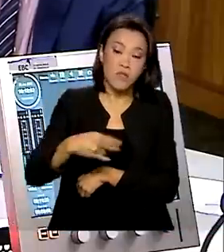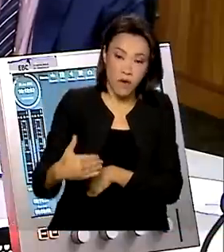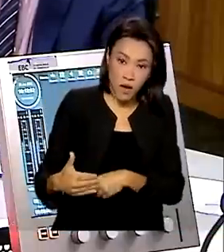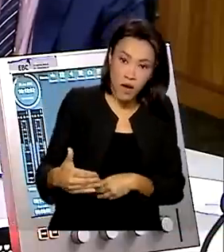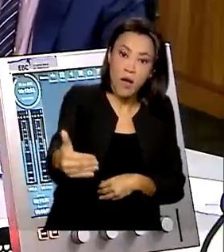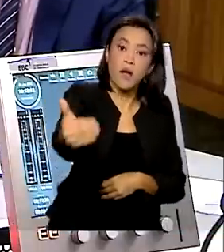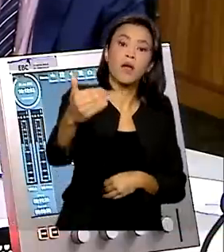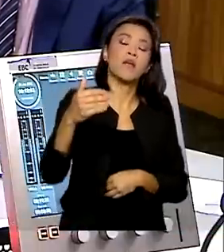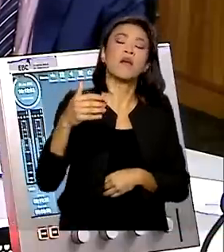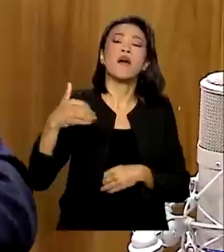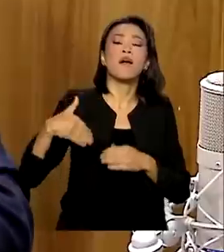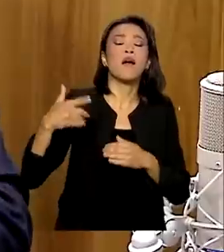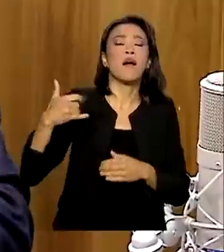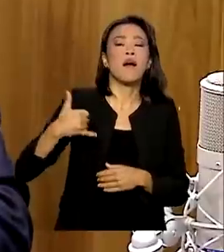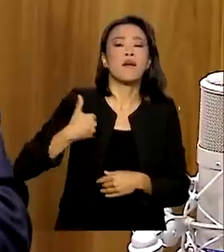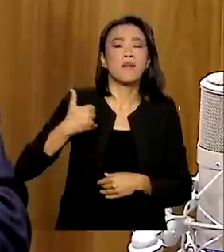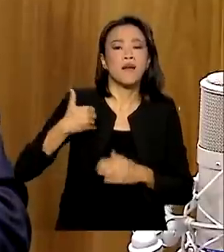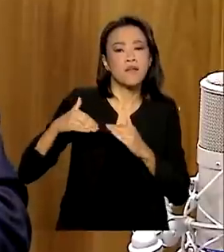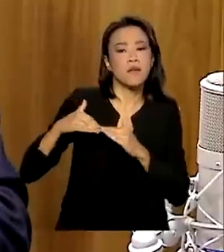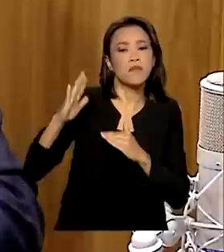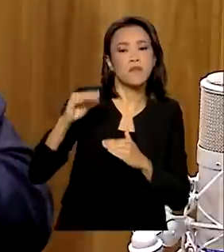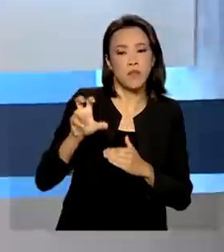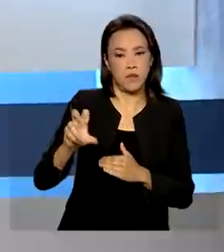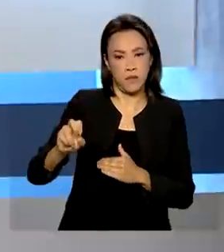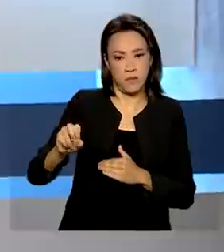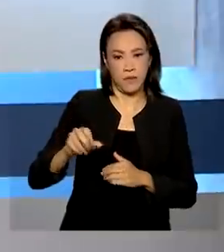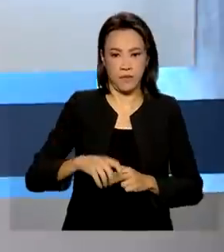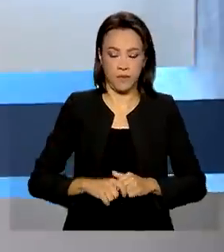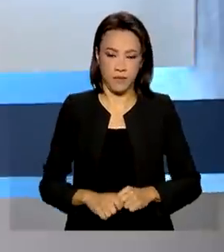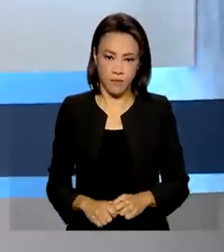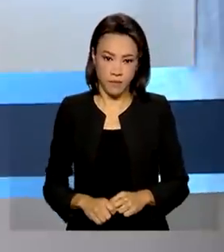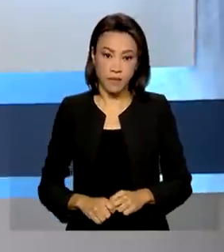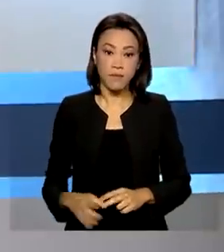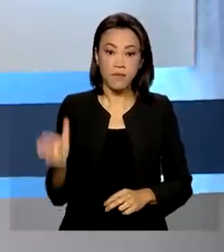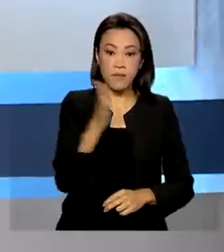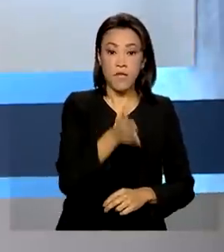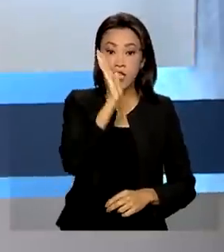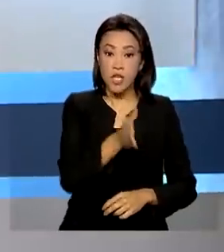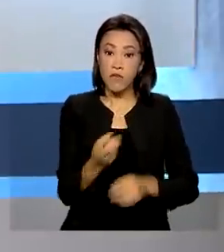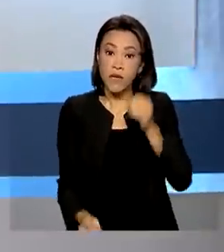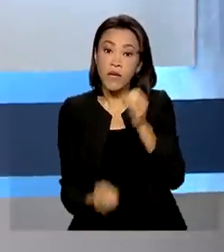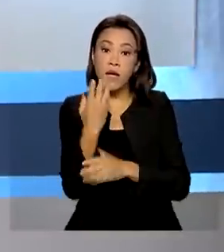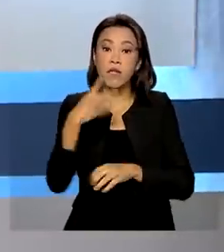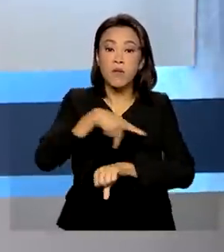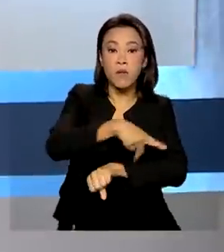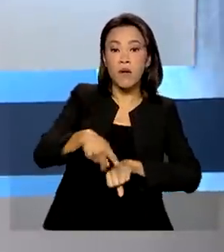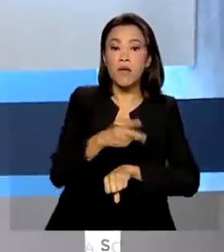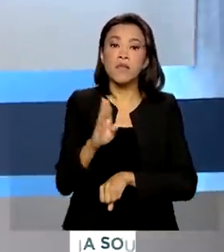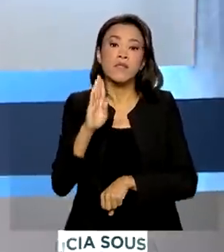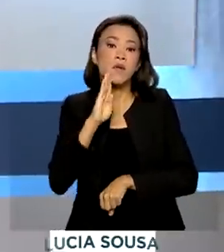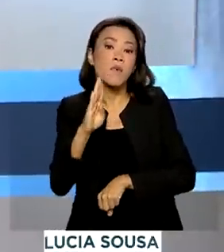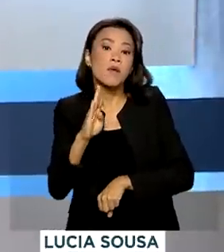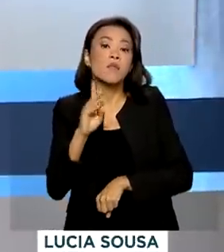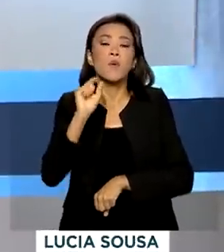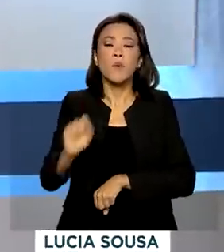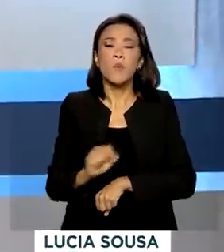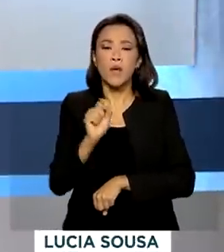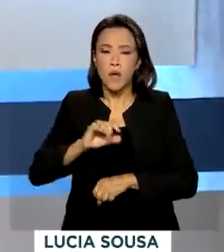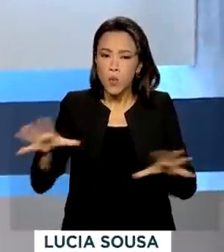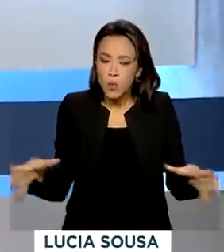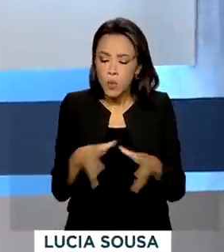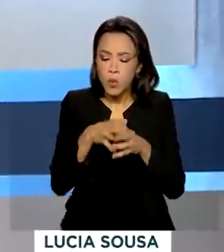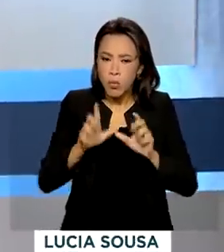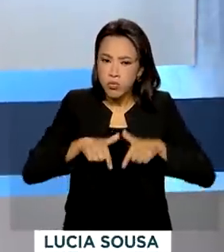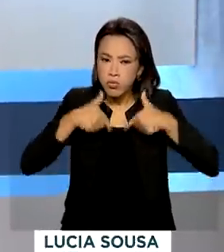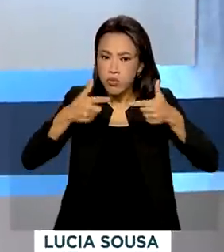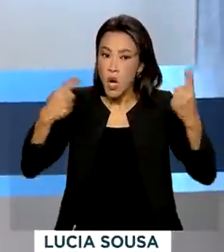para aqueles acima de 50 anos. Foi criada na Bélgica uma força-tarefa internacional para combater